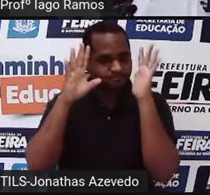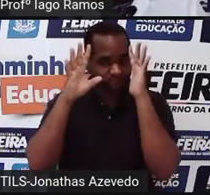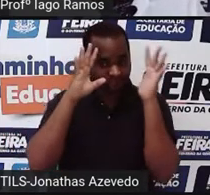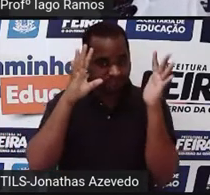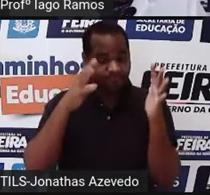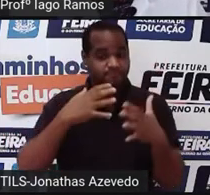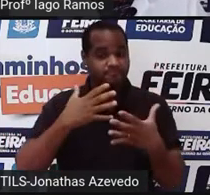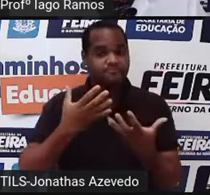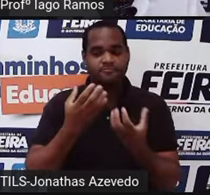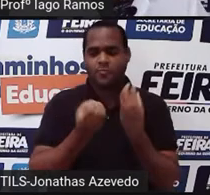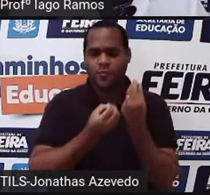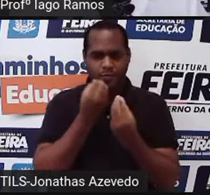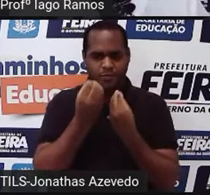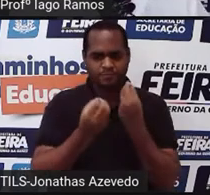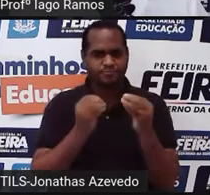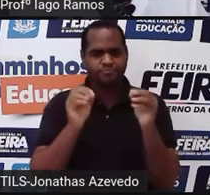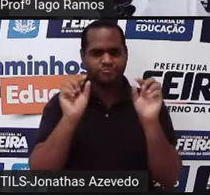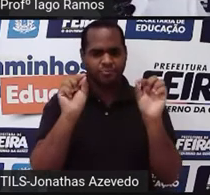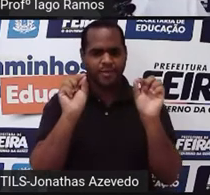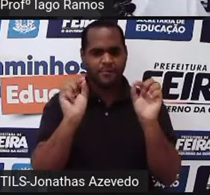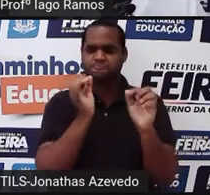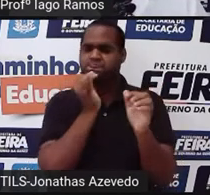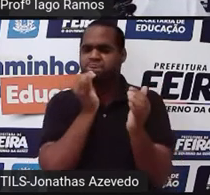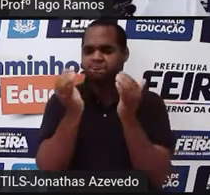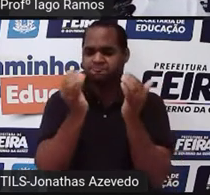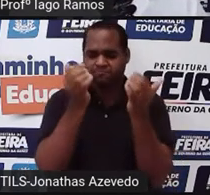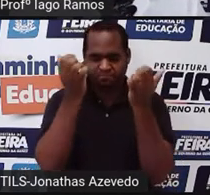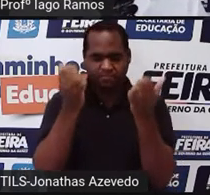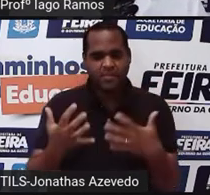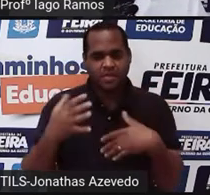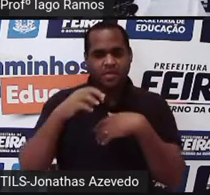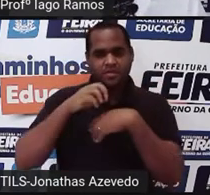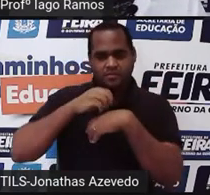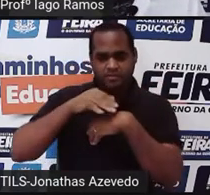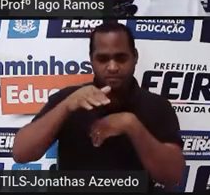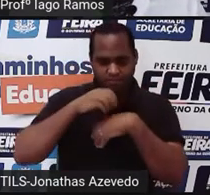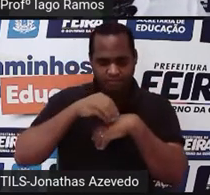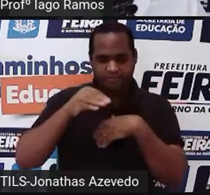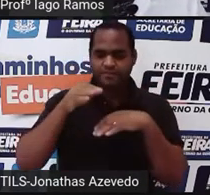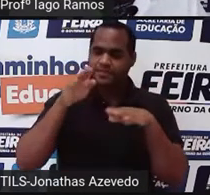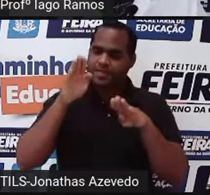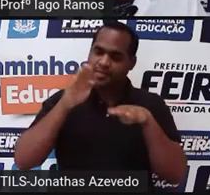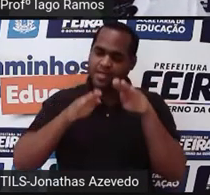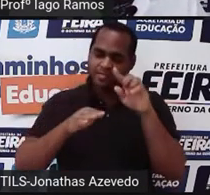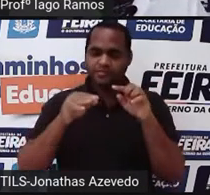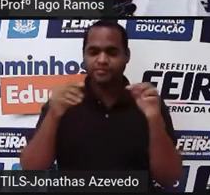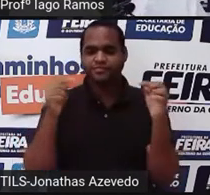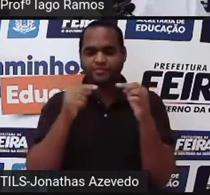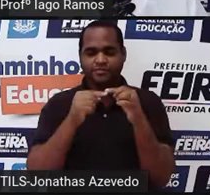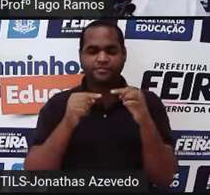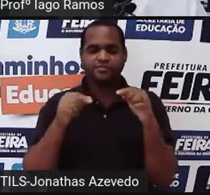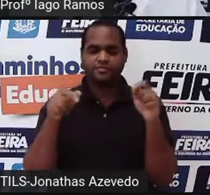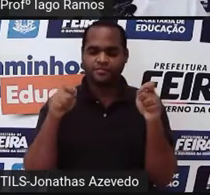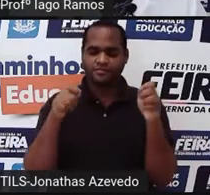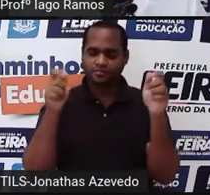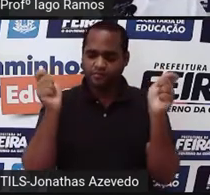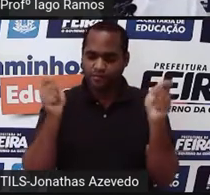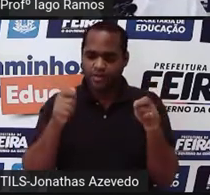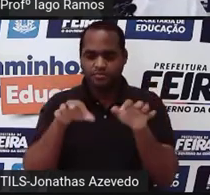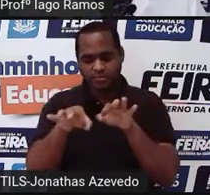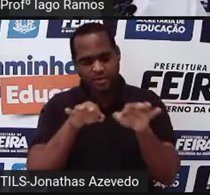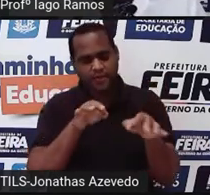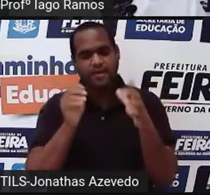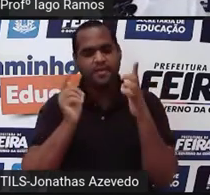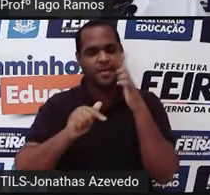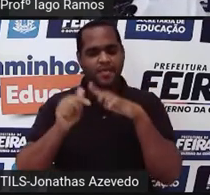situação, tá? E essa situação aí a gente vai depender de alguma coisa para poder resolver ela,